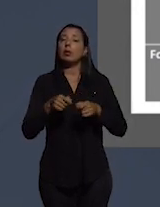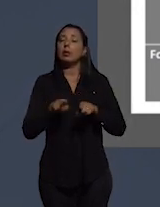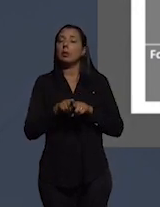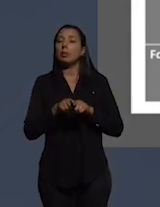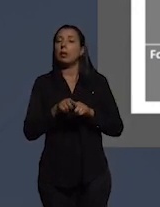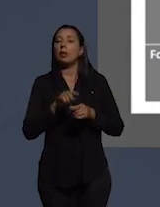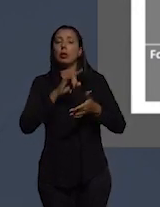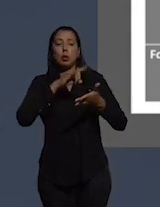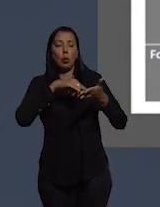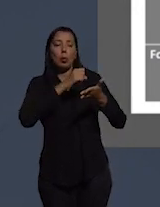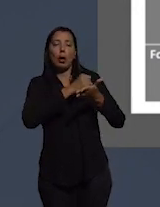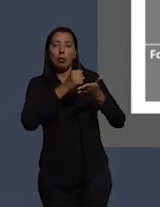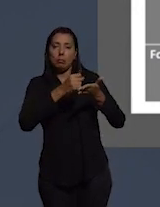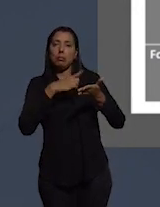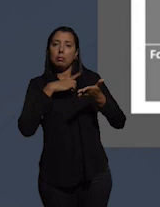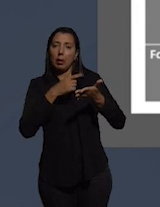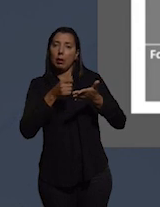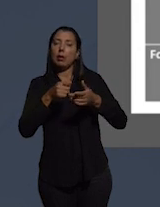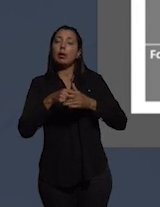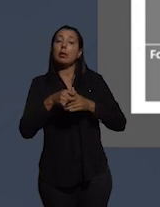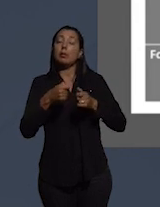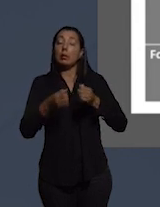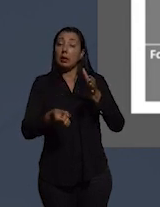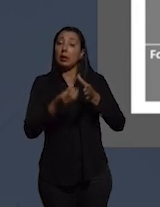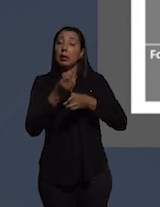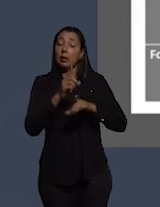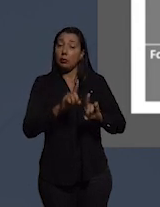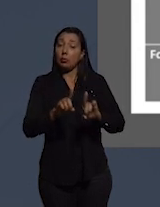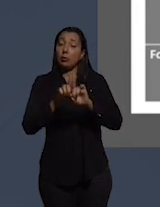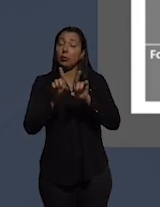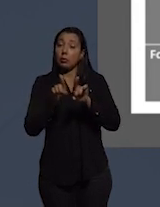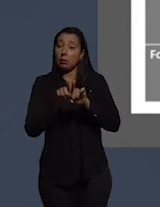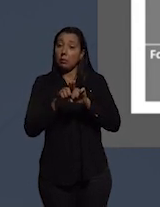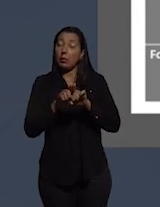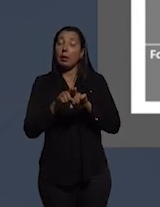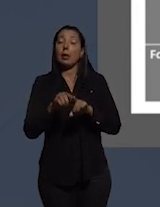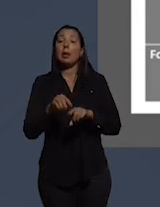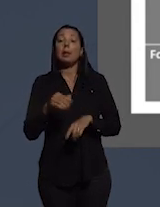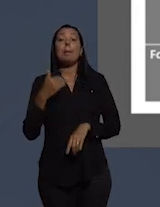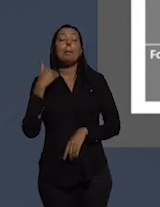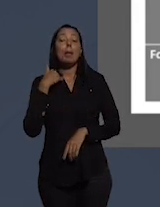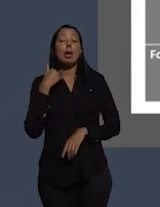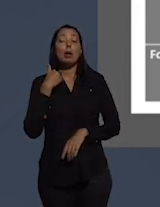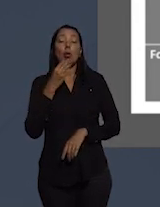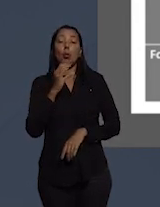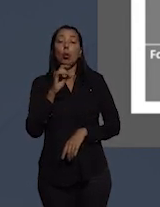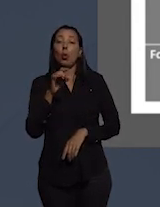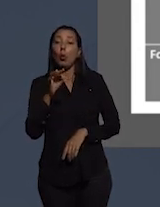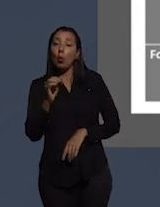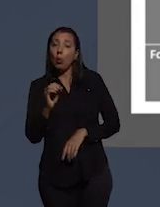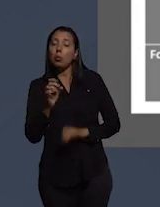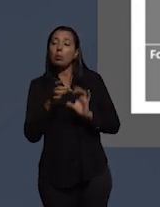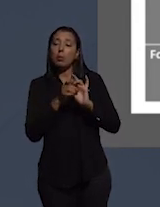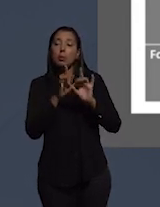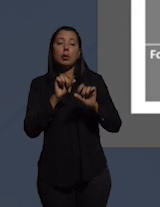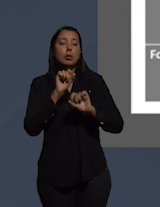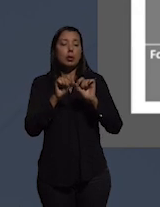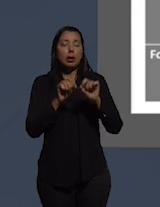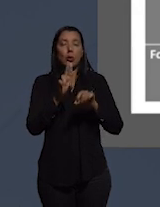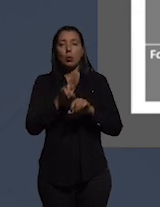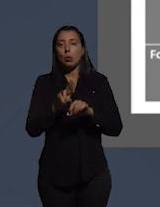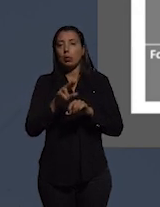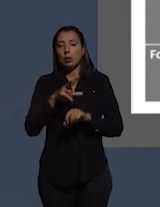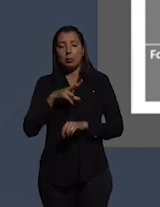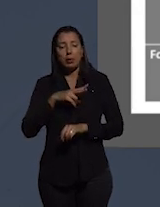trabalho eletrônicas assim as pessoas podem criar junto com isso contas bancárias e eles fazem eles permitem que o setor privado